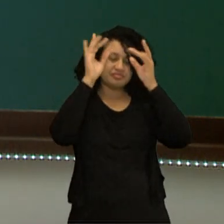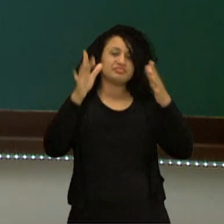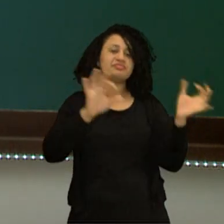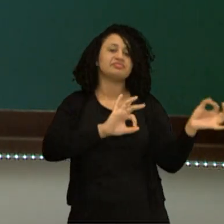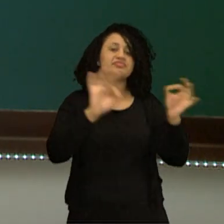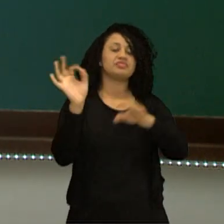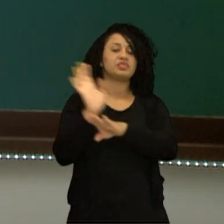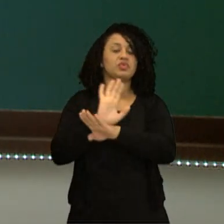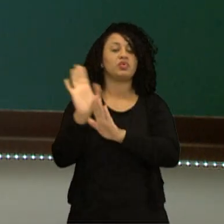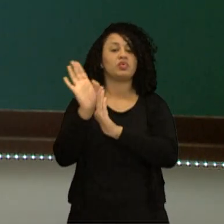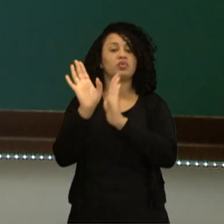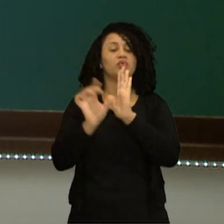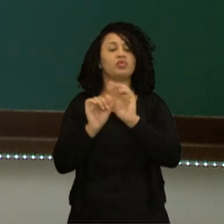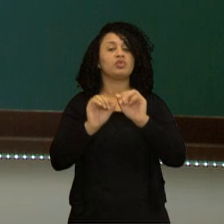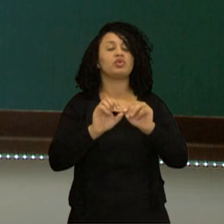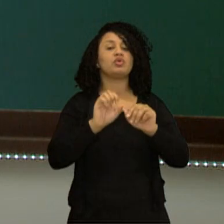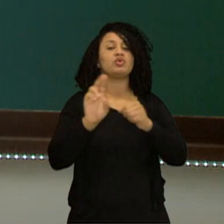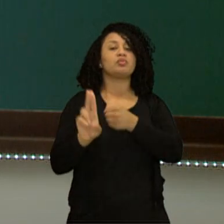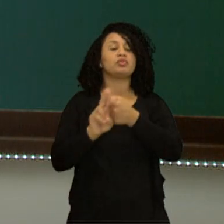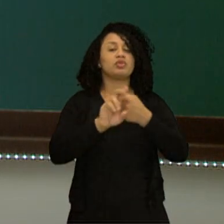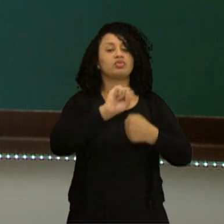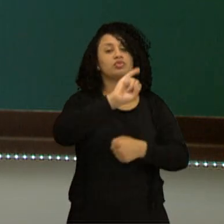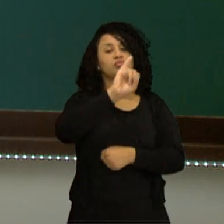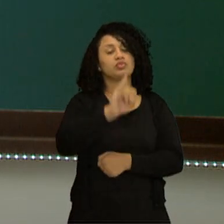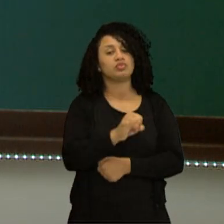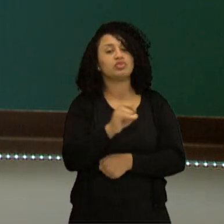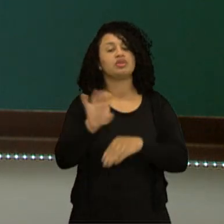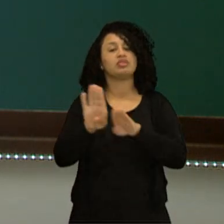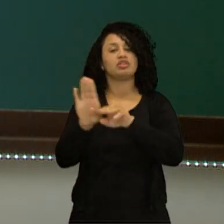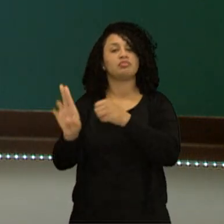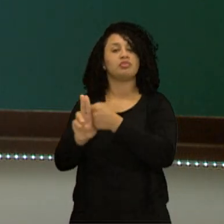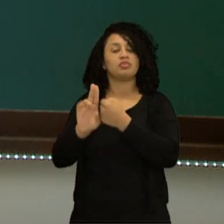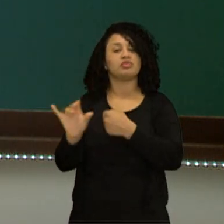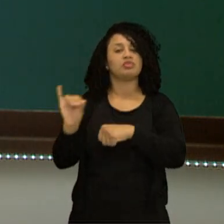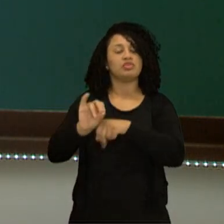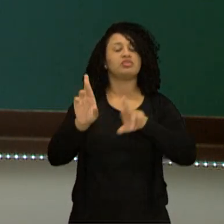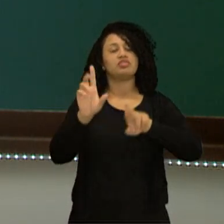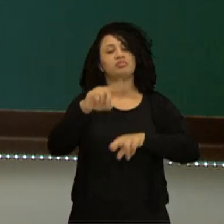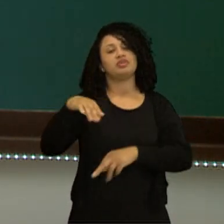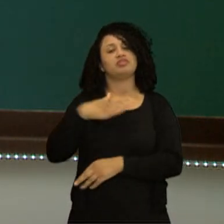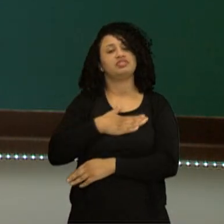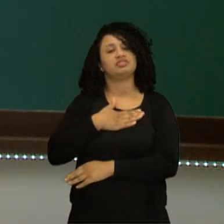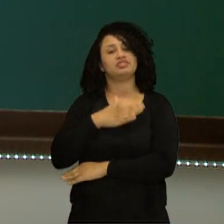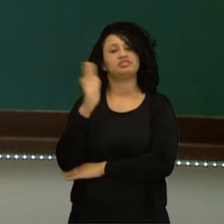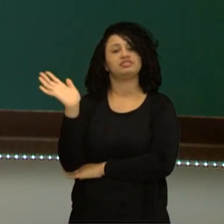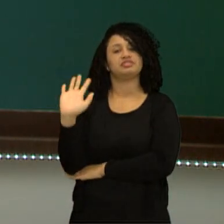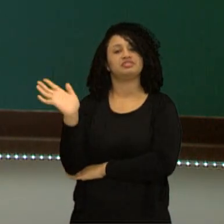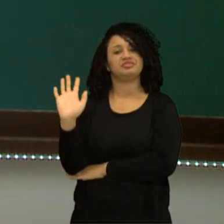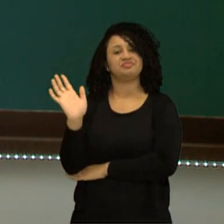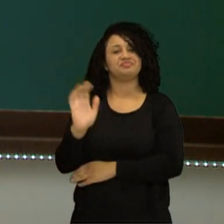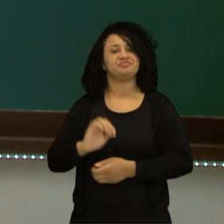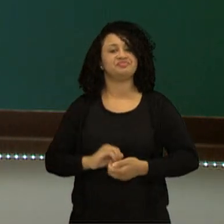nesse vídeo, nós falamos sobre subject and object pronouns. Espero que vocês tenham gostado. Até breve.